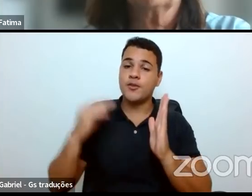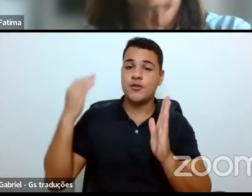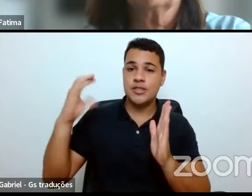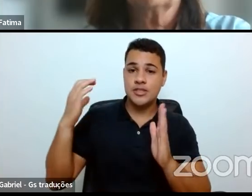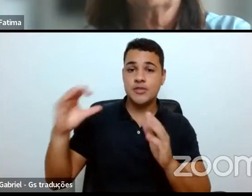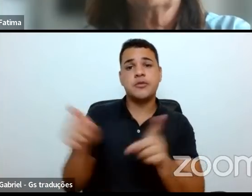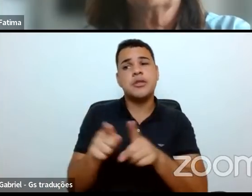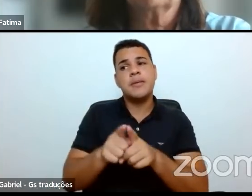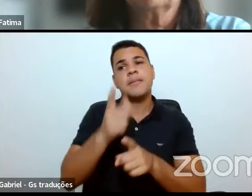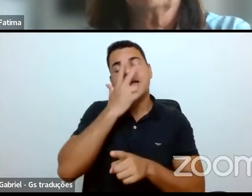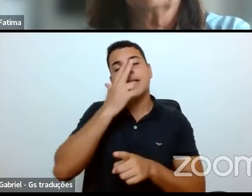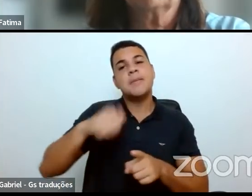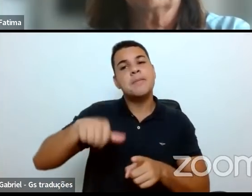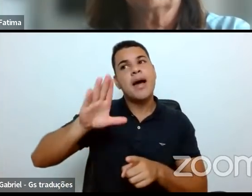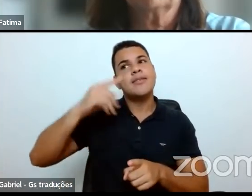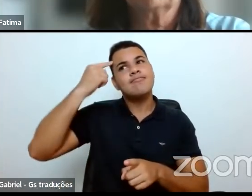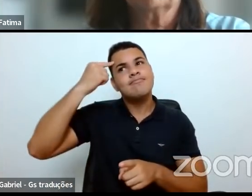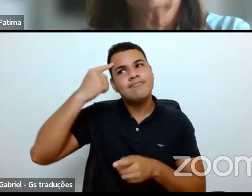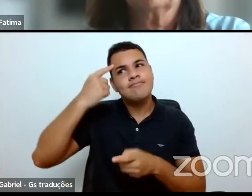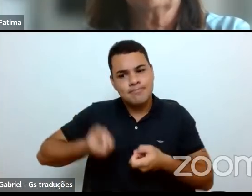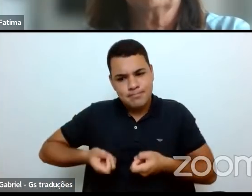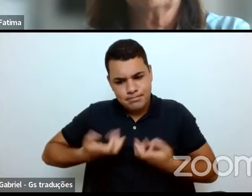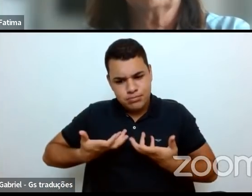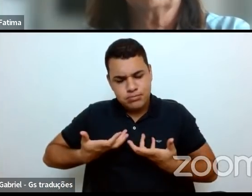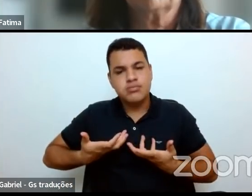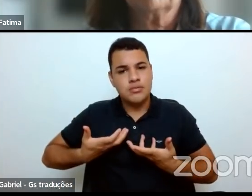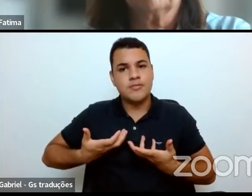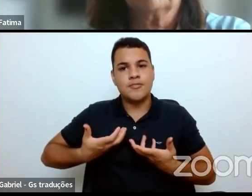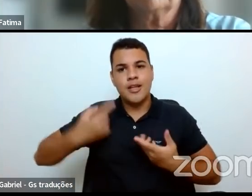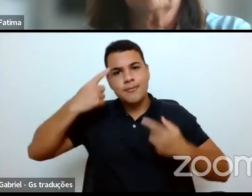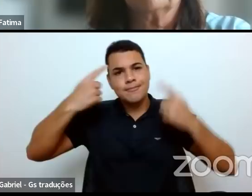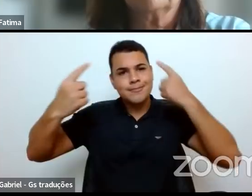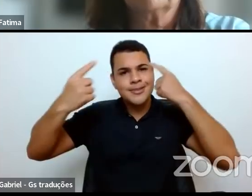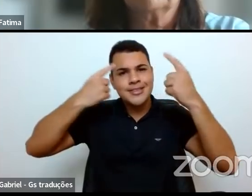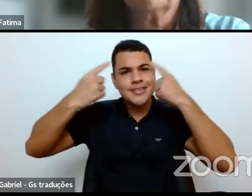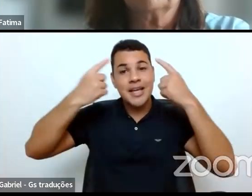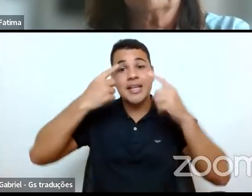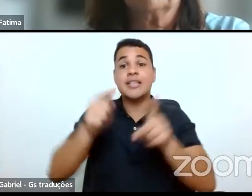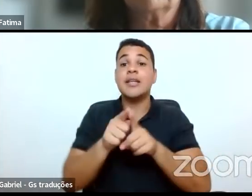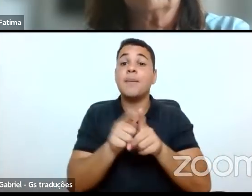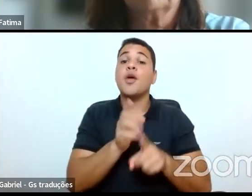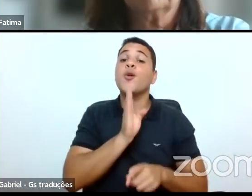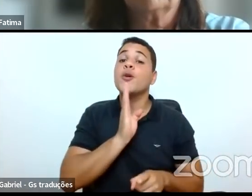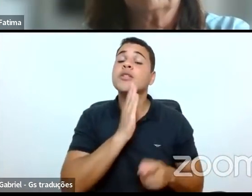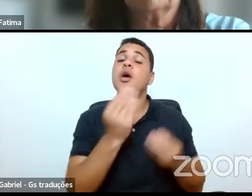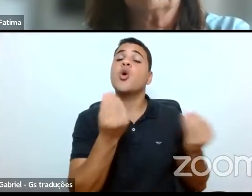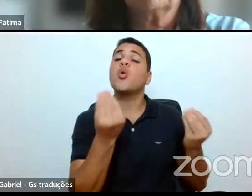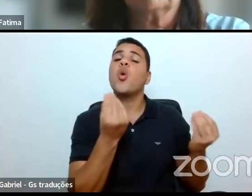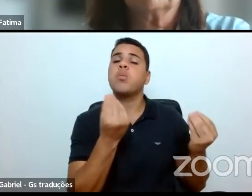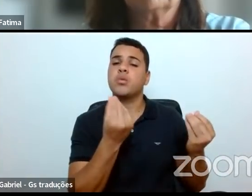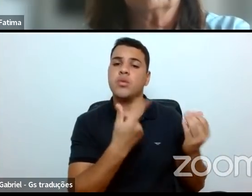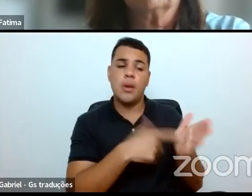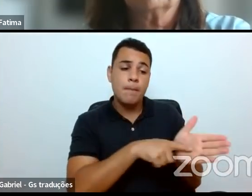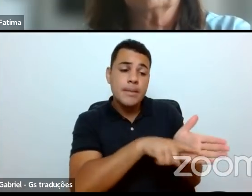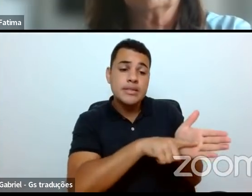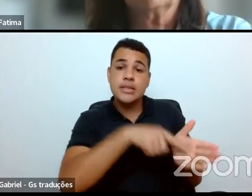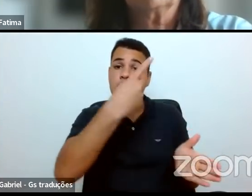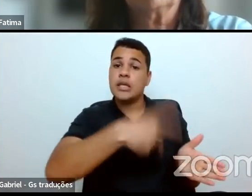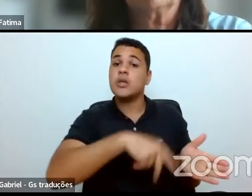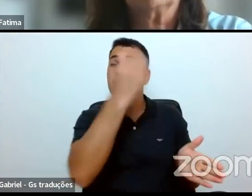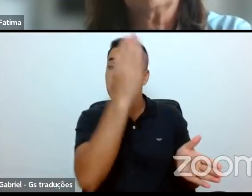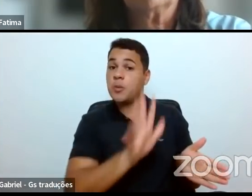mas também entender o papel da ciência brasileira no contexto em que nós vivemos.